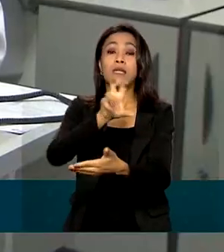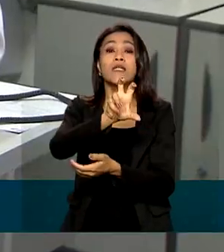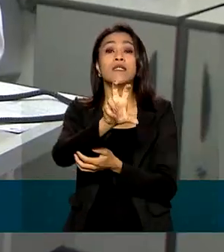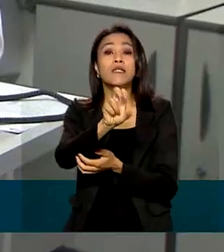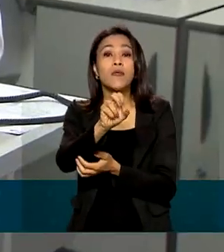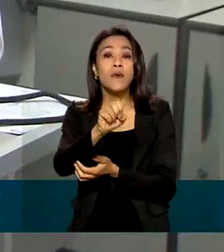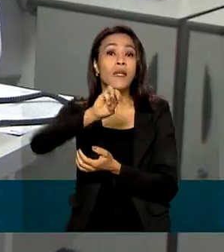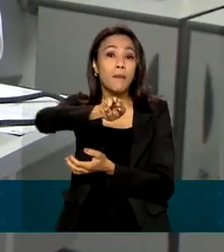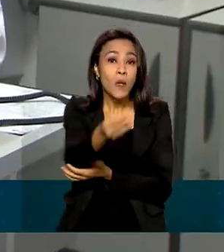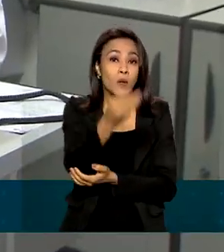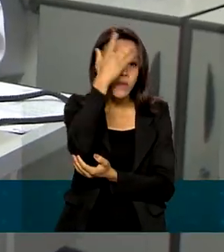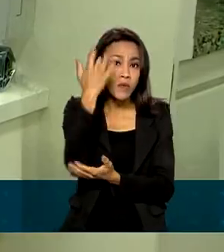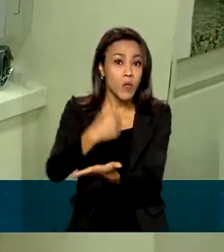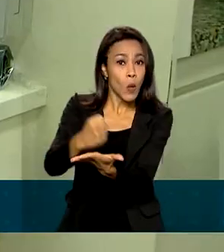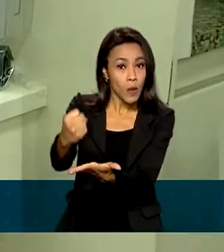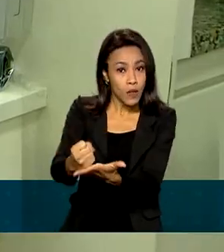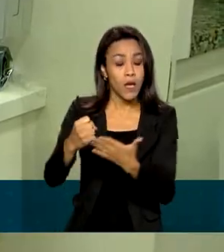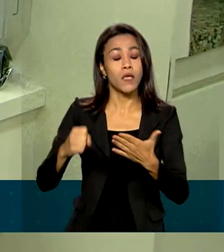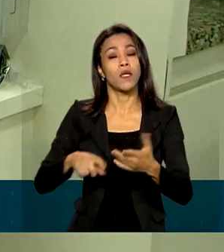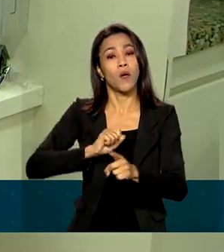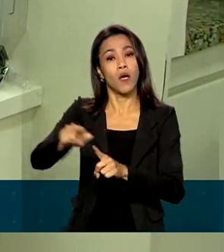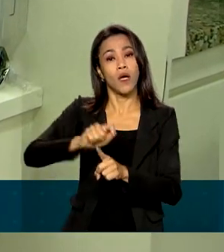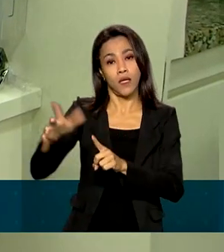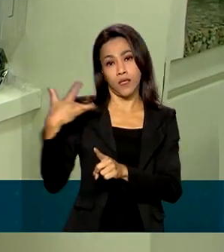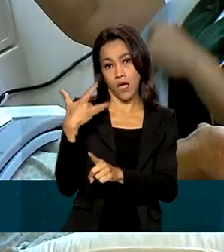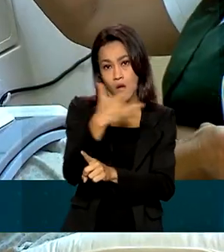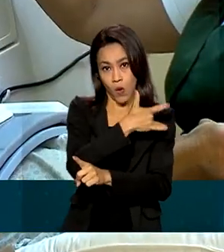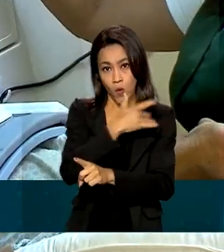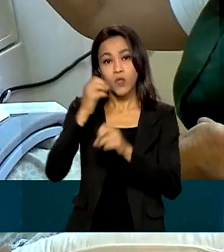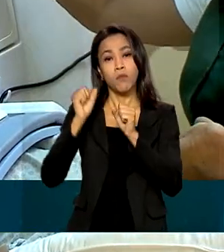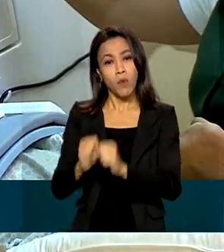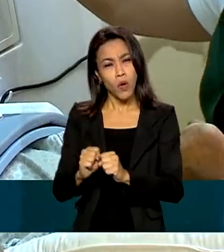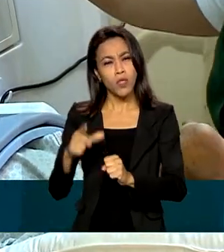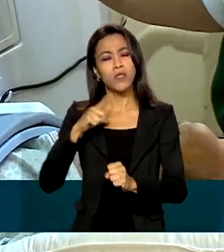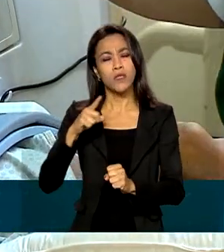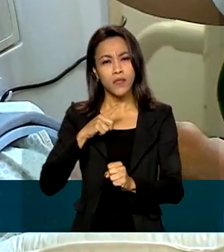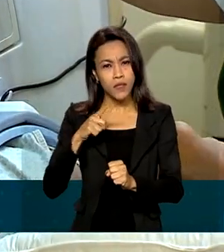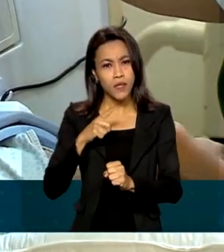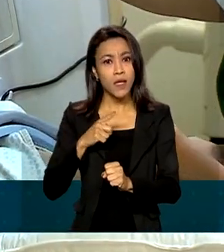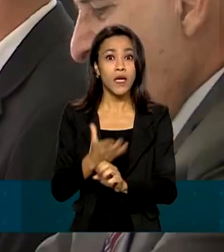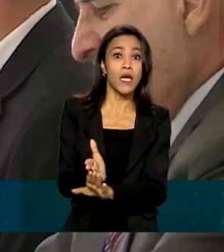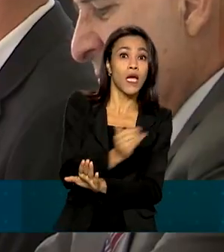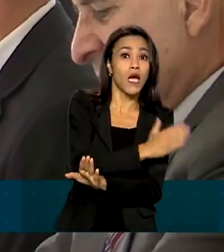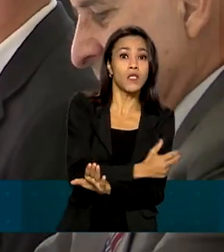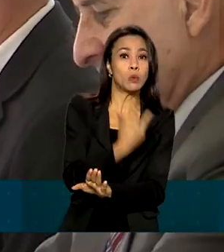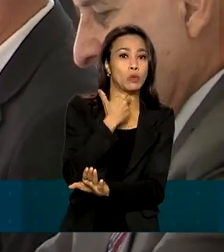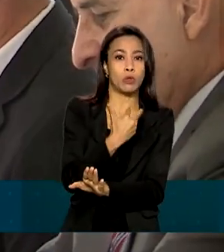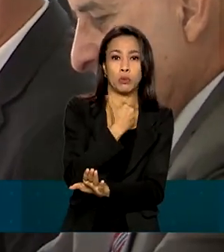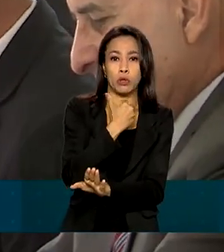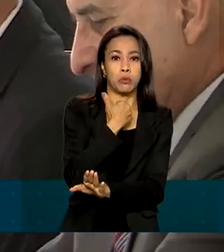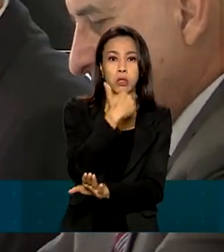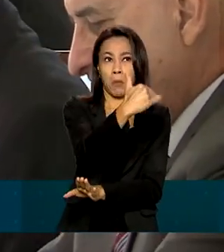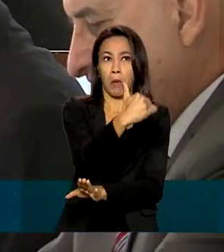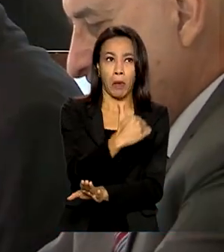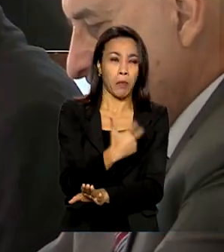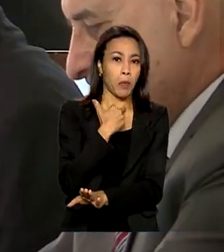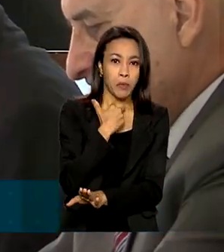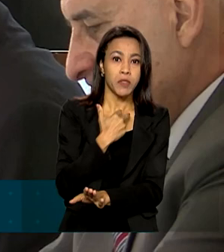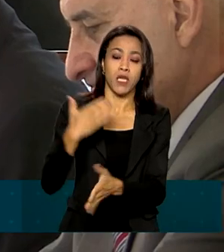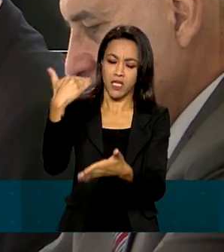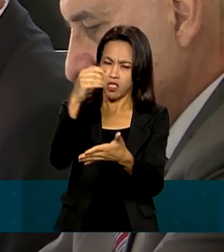brasileiros que contratam plano de saúde passam a ter acesso a coberturas antes negadas. O rol ser tido como